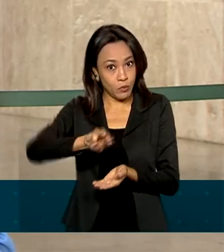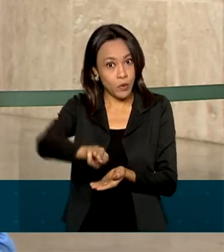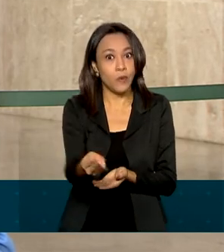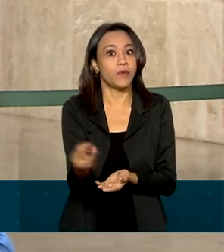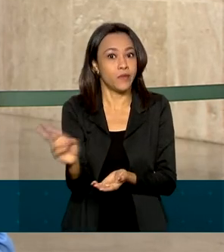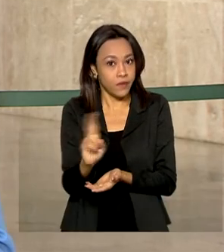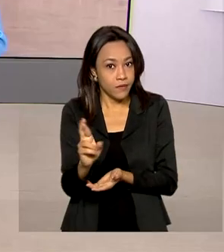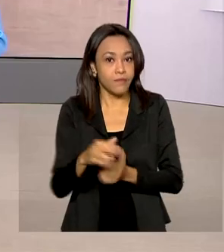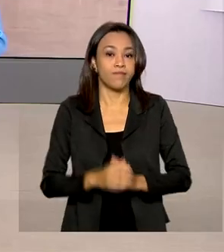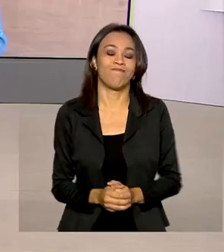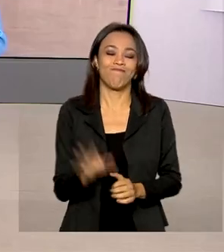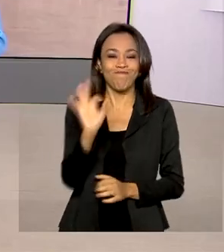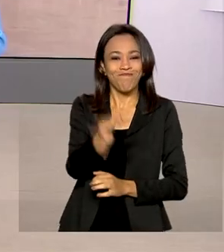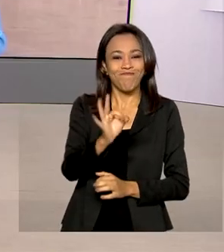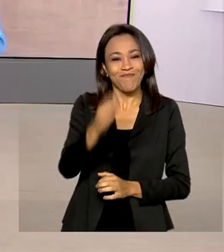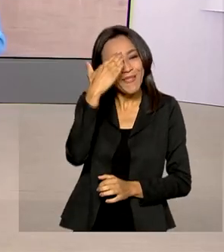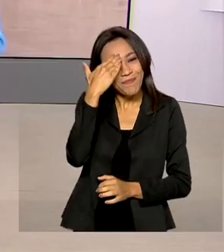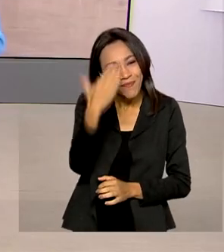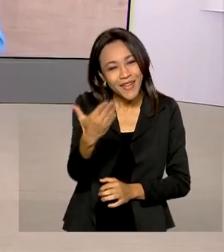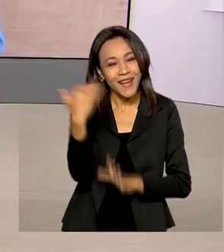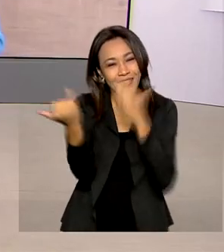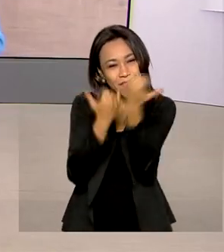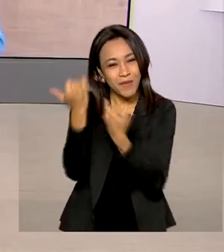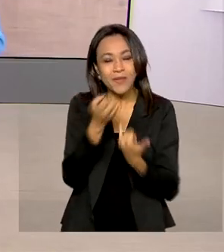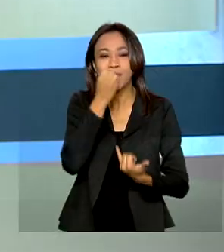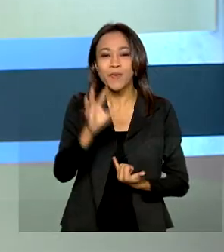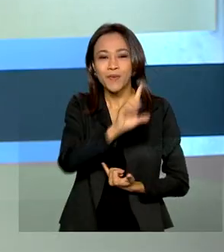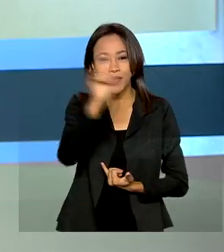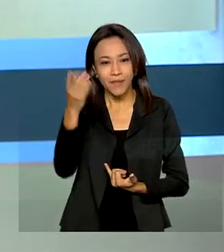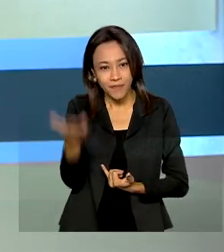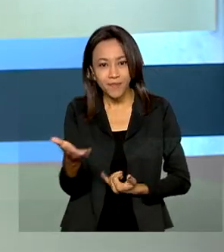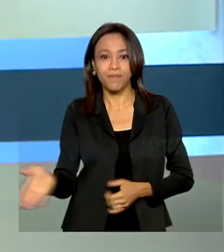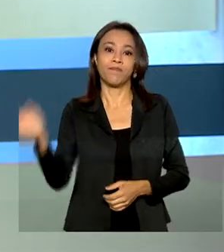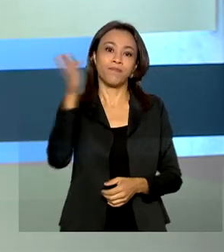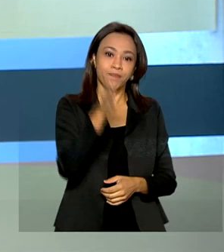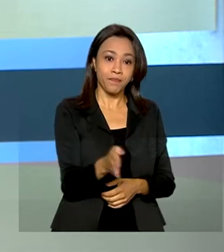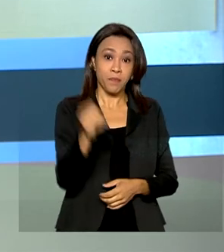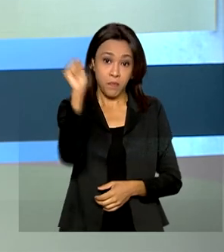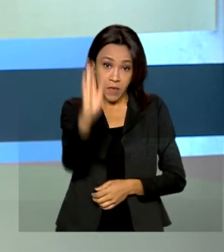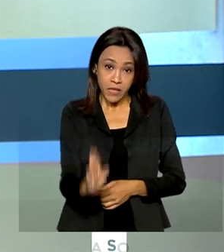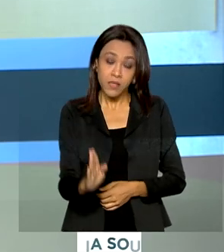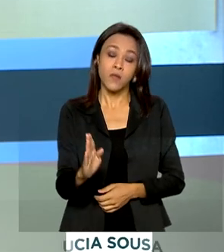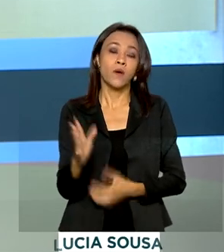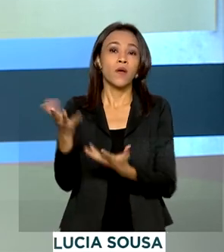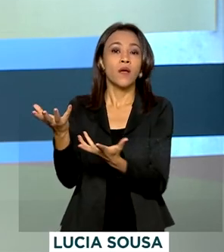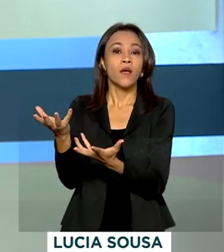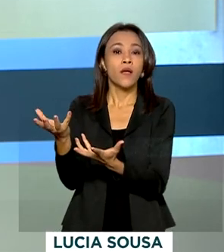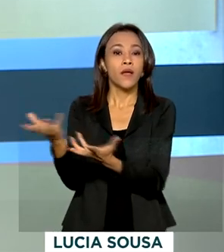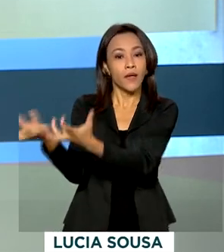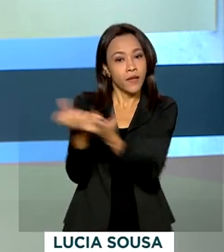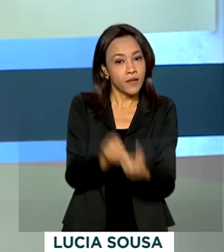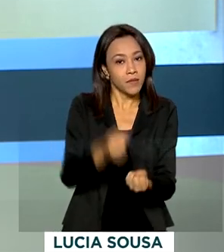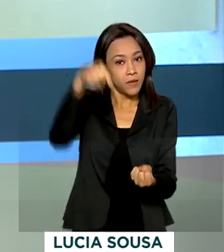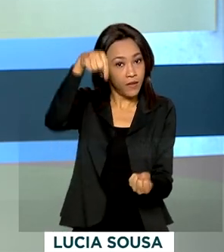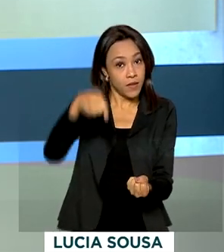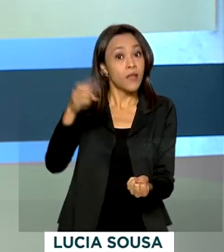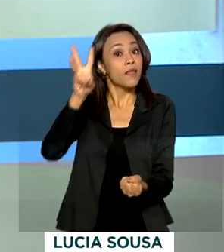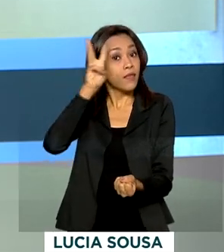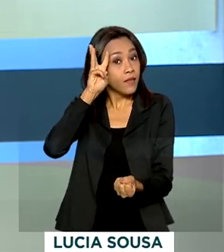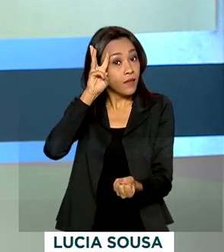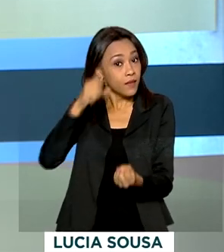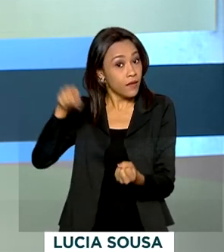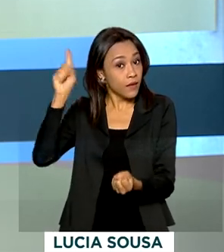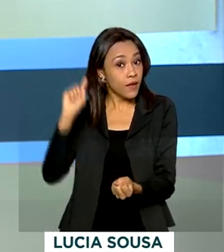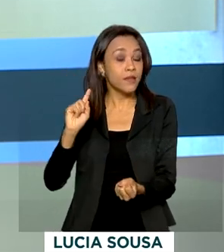certo, Márcia. Muito obrigada pelas suas informações, bom dia pra você. E olha, o Brasil recebeu nesta terça-feira mais de meio